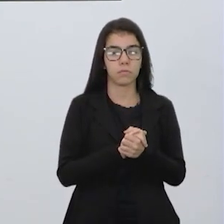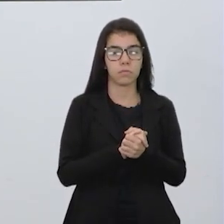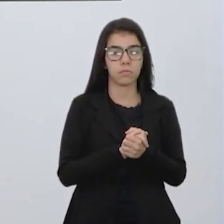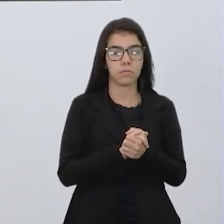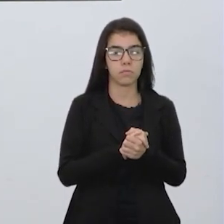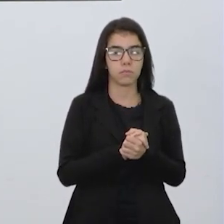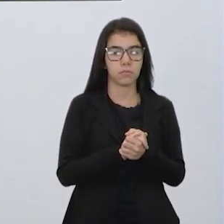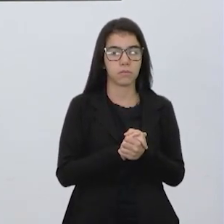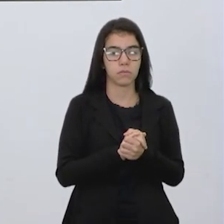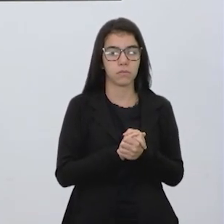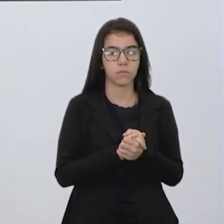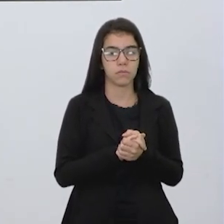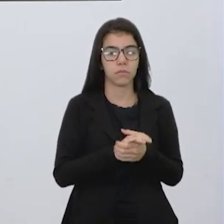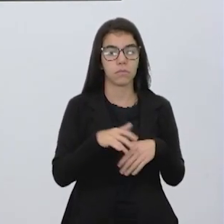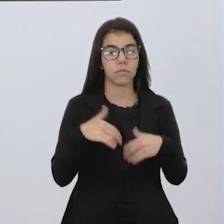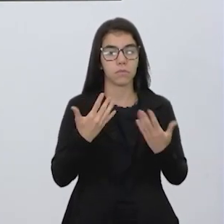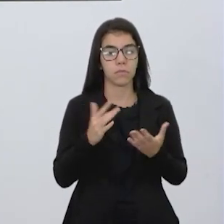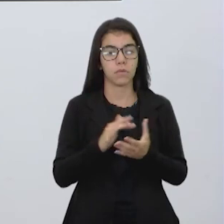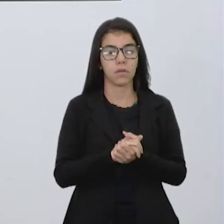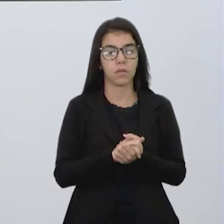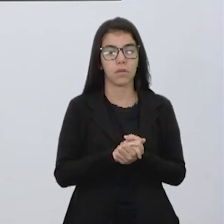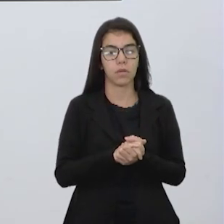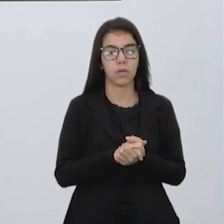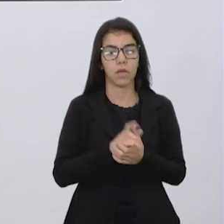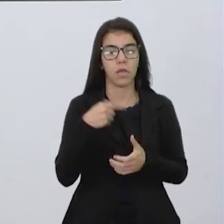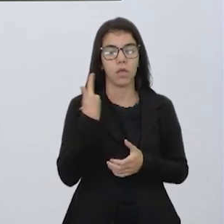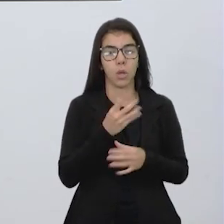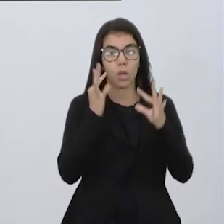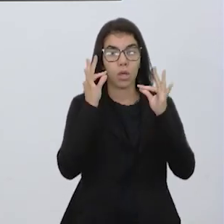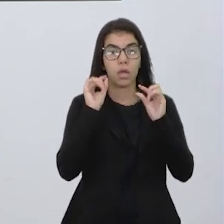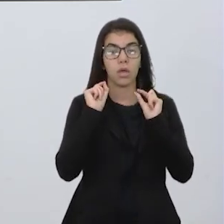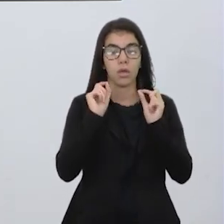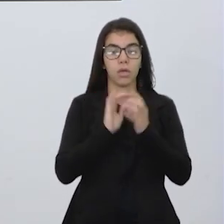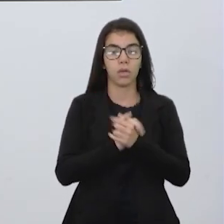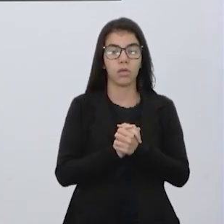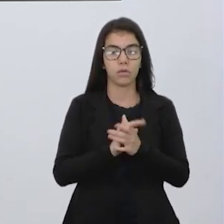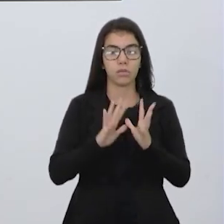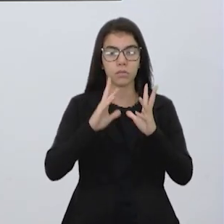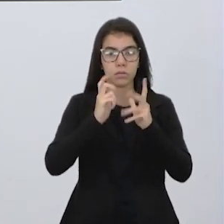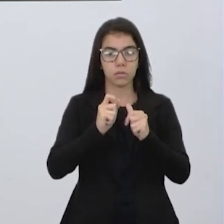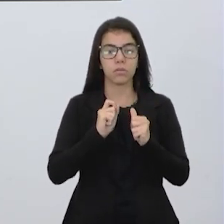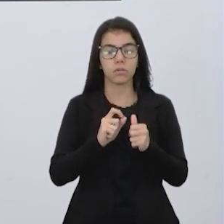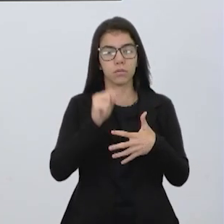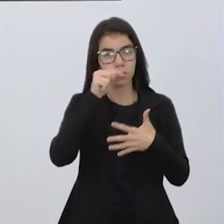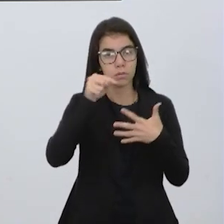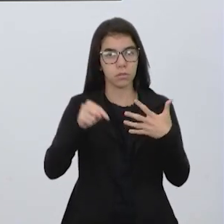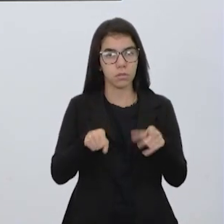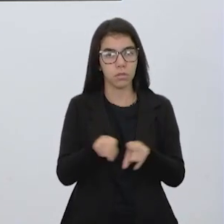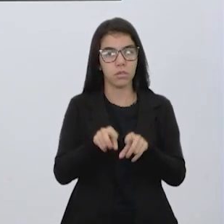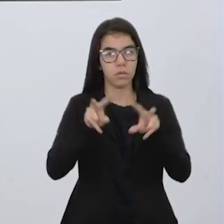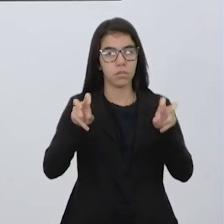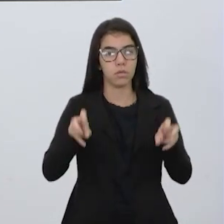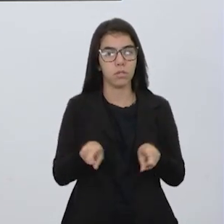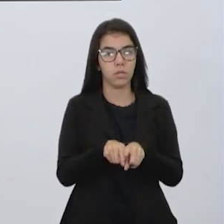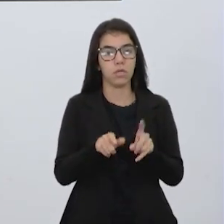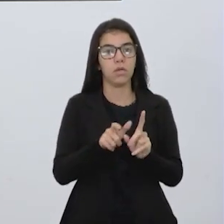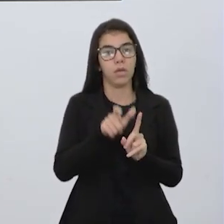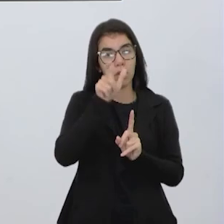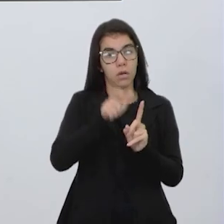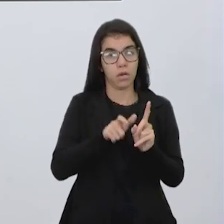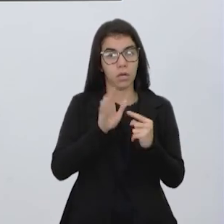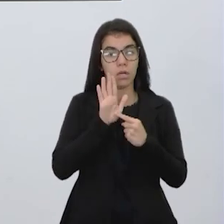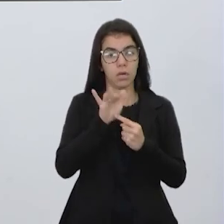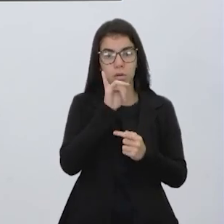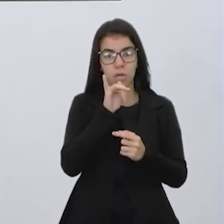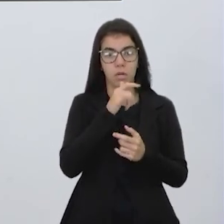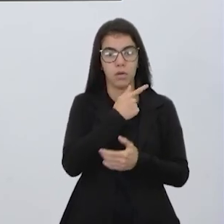entrar numa tela... Não vai. A gente observar toda essa questão e esses personagens que aparecem,